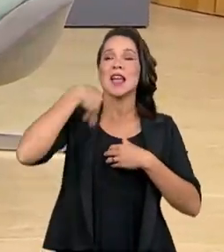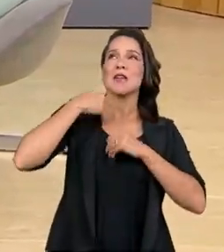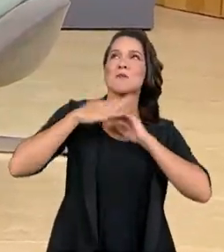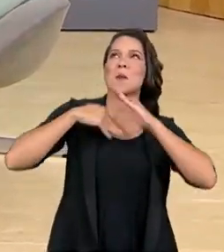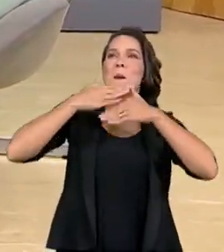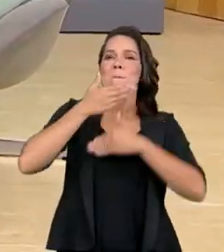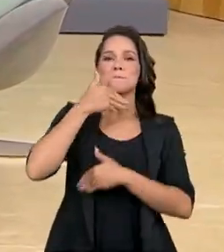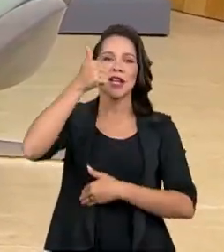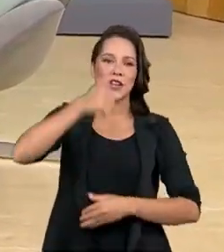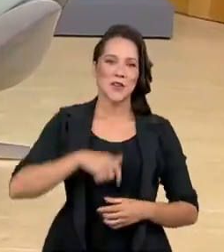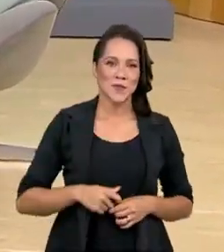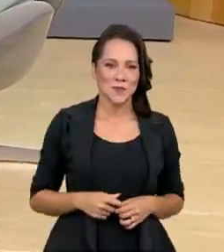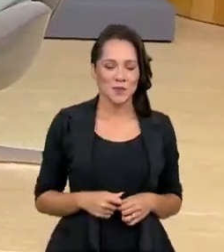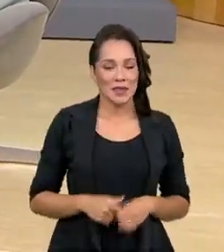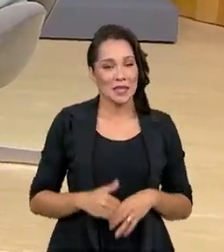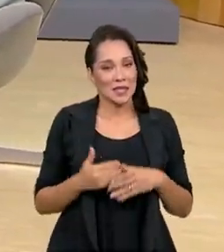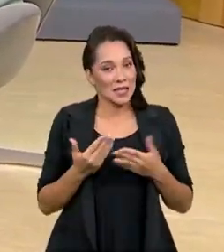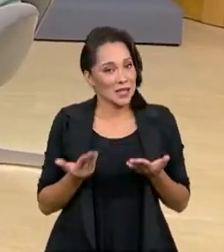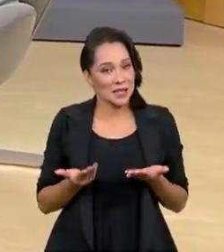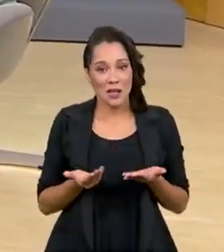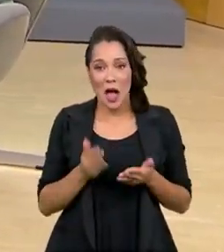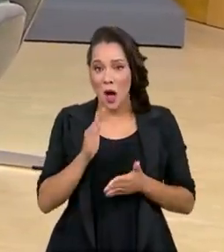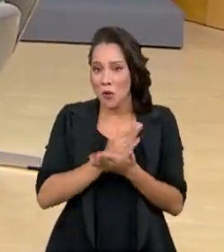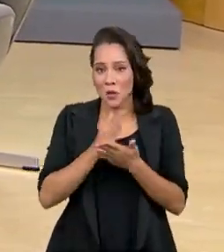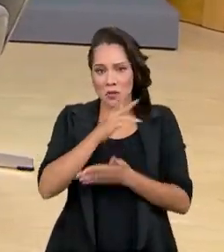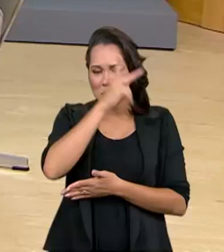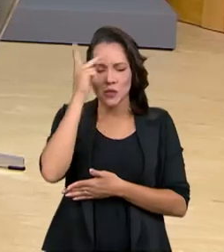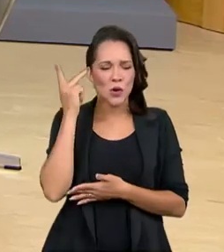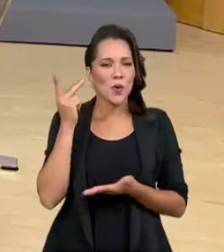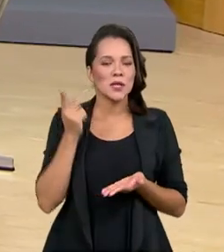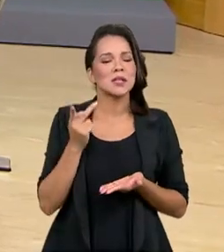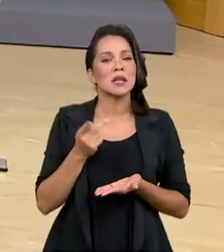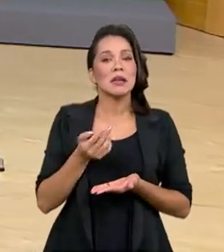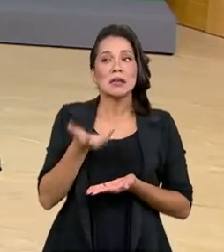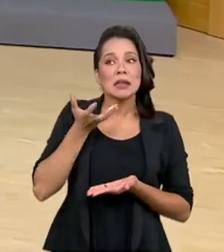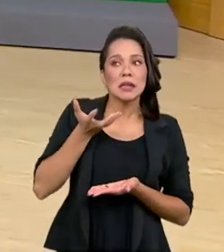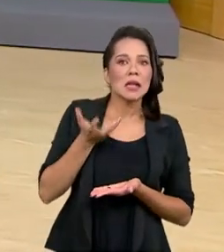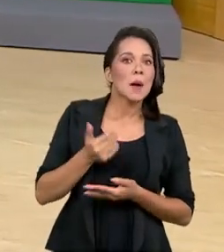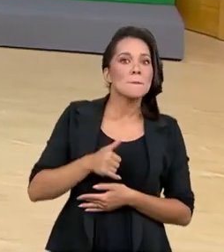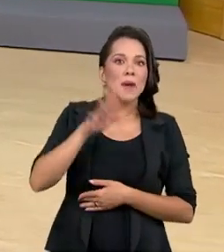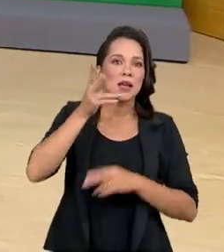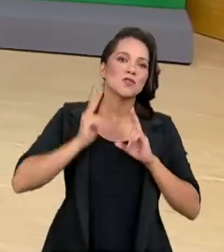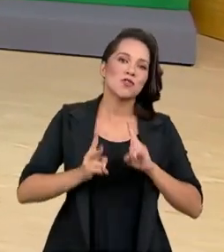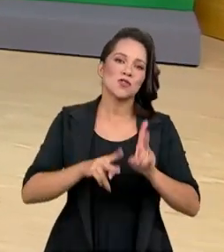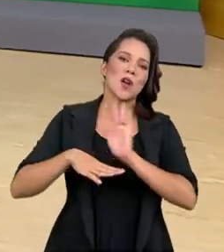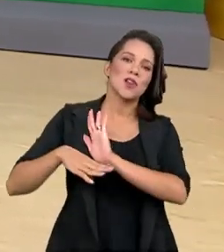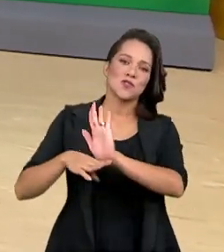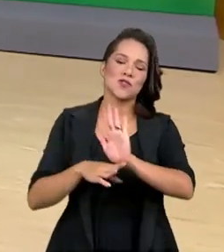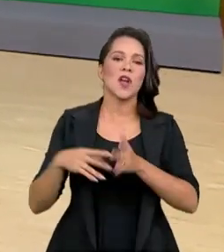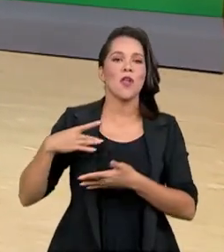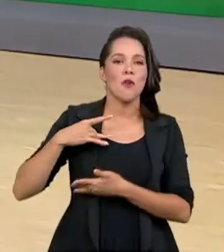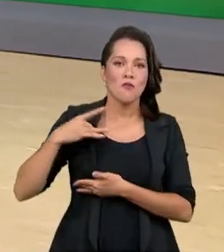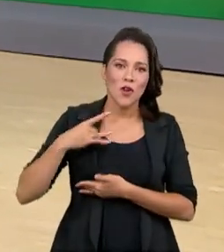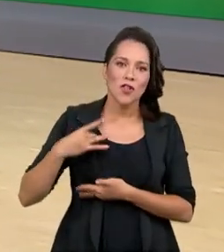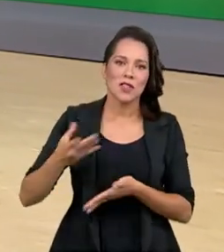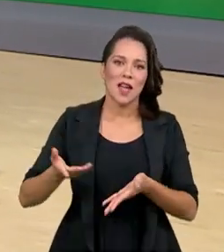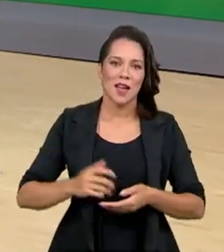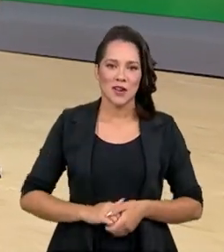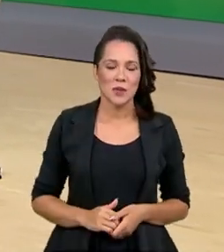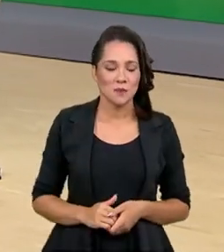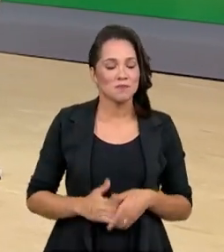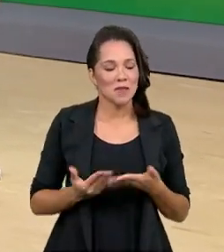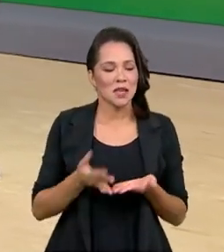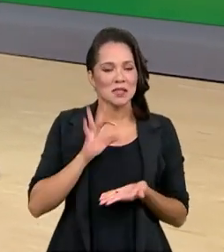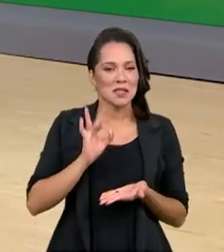humano. Então, isso fez com que algumas pessoas buscassem continuar, continuar ajudando. E